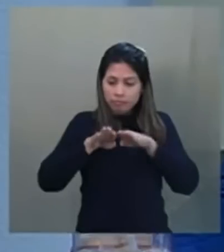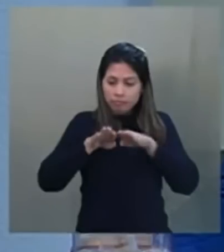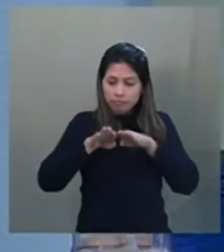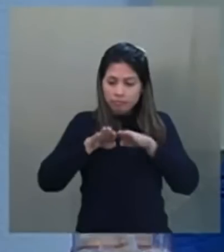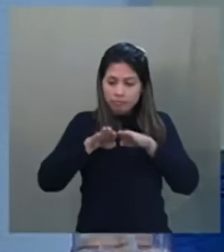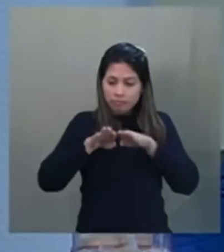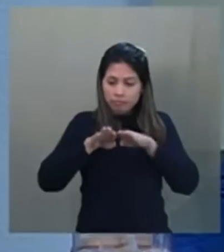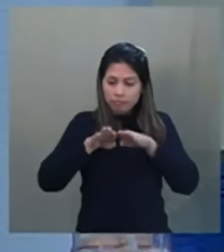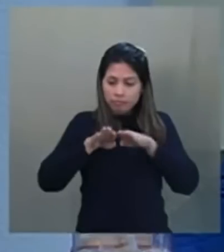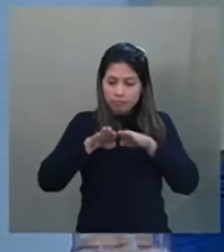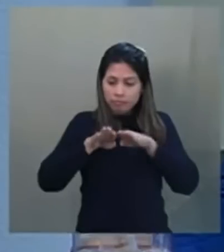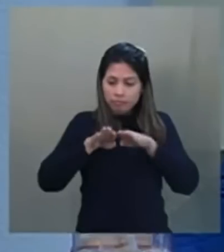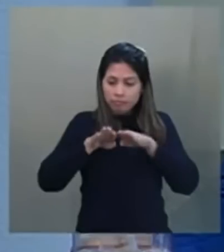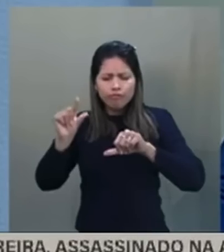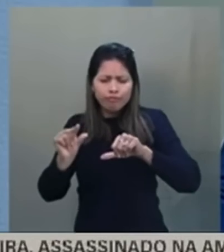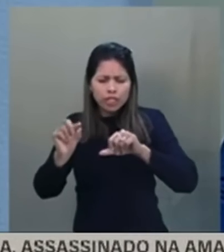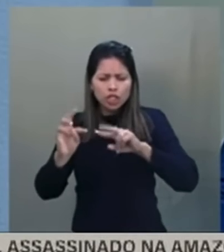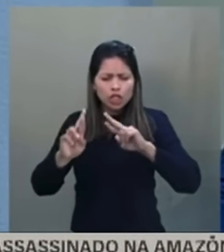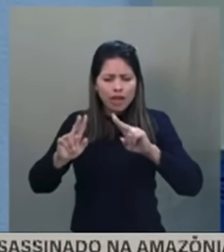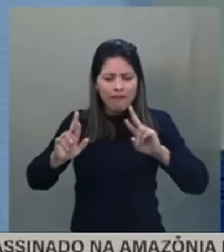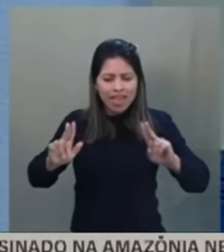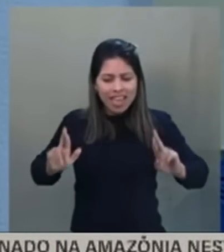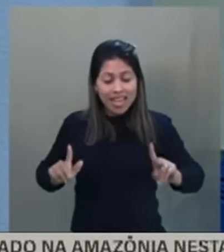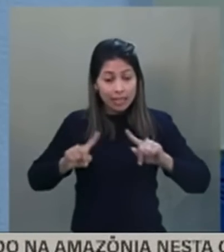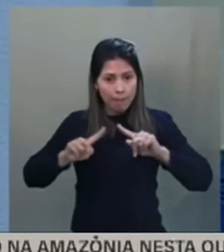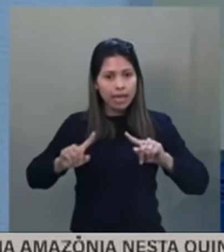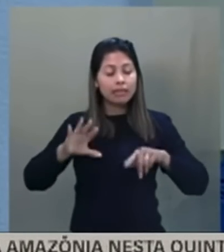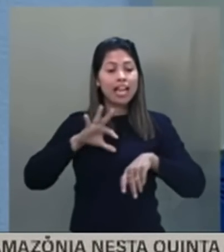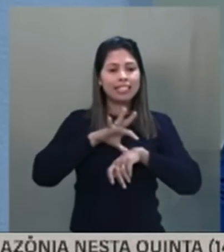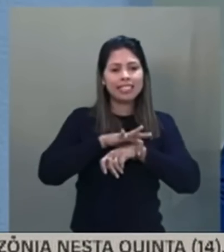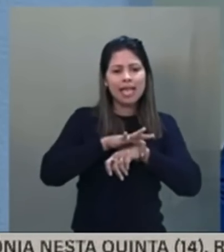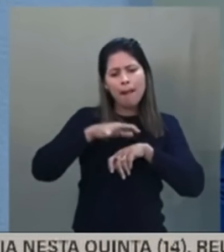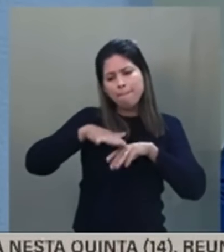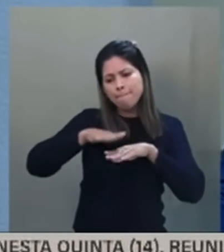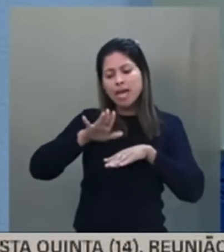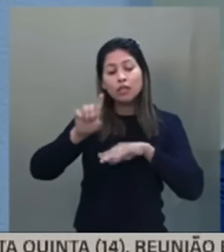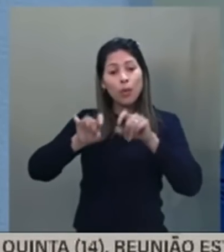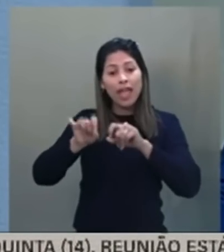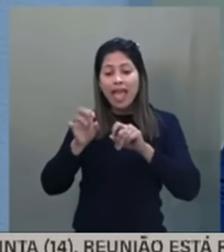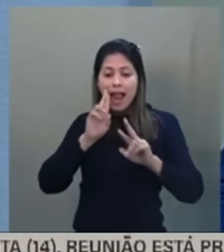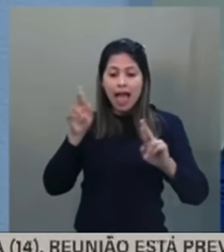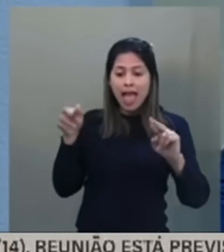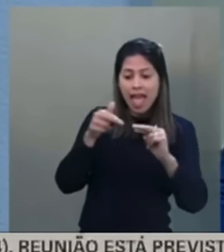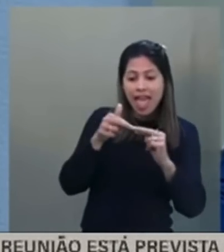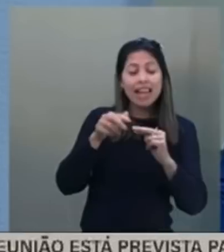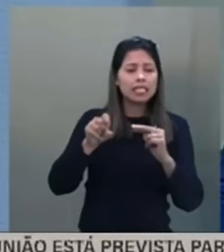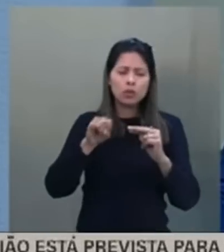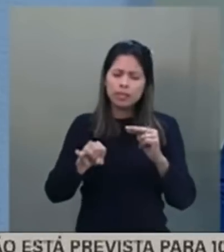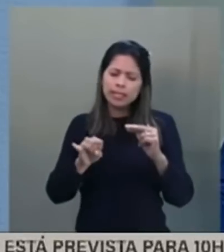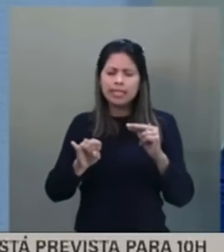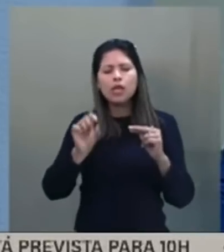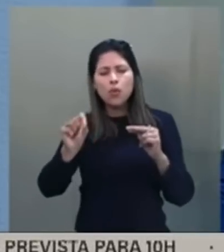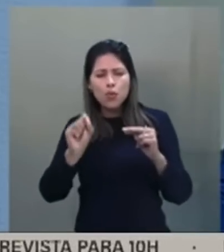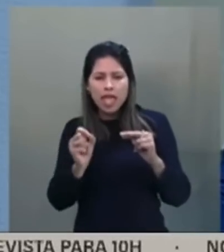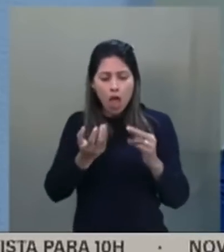está estabelecido, mas traria um grau de segurança, um grau de certeza maior em relação à possível ameaça, tanto do